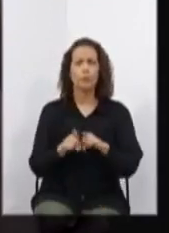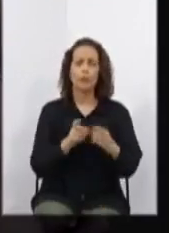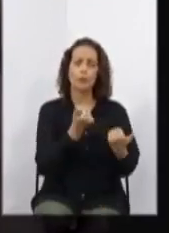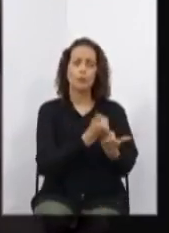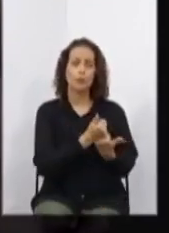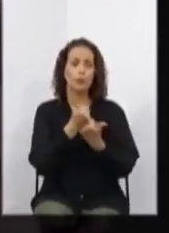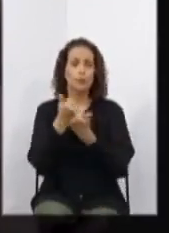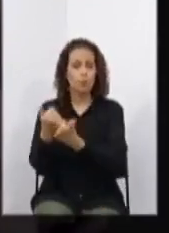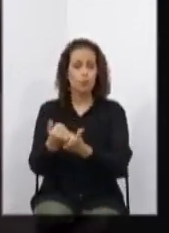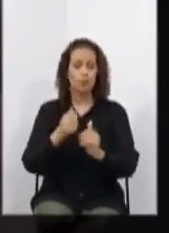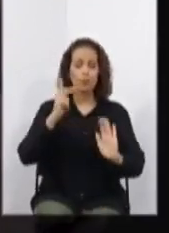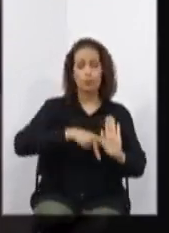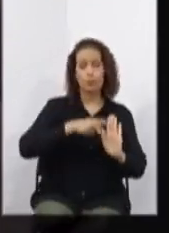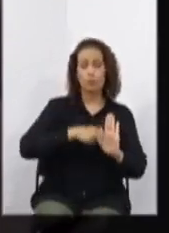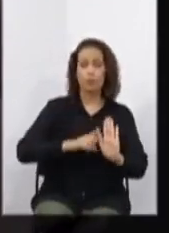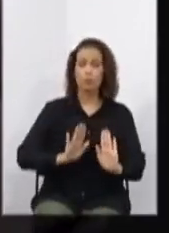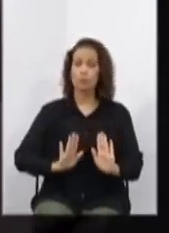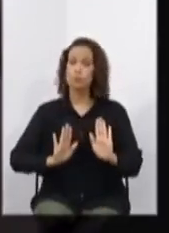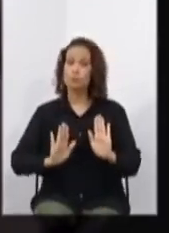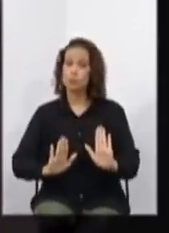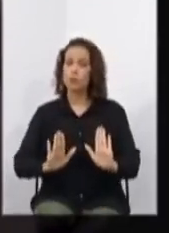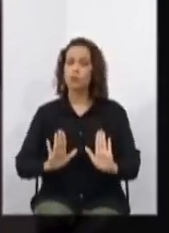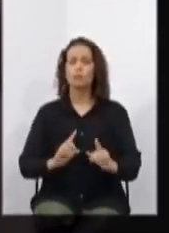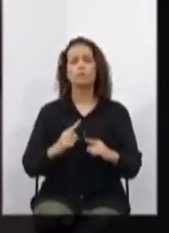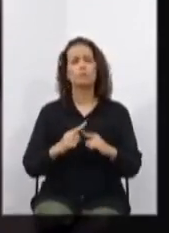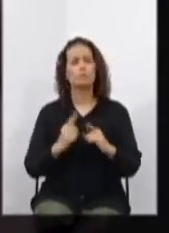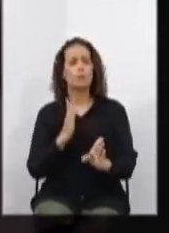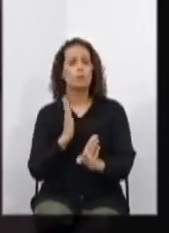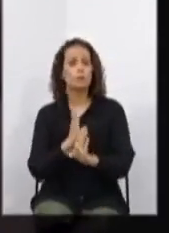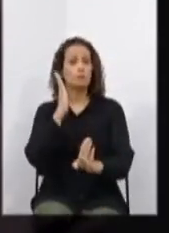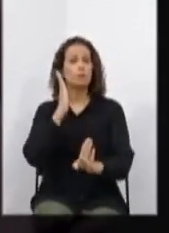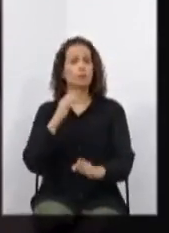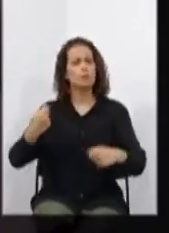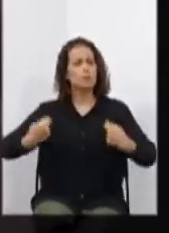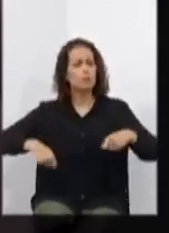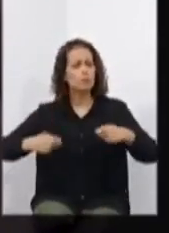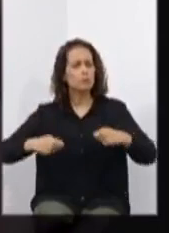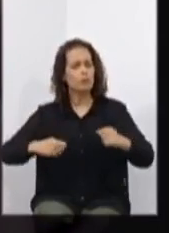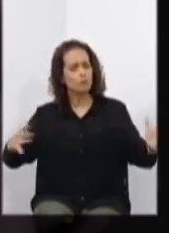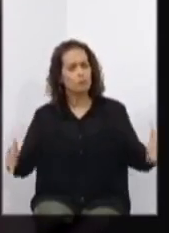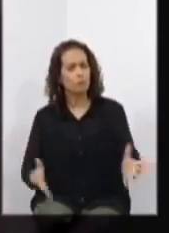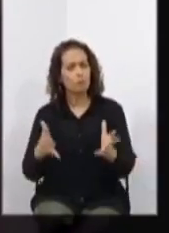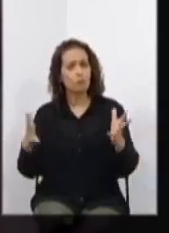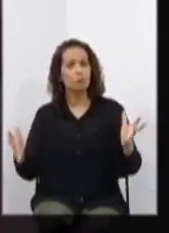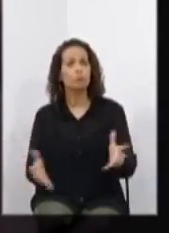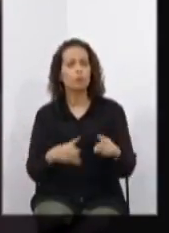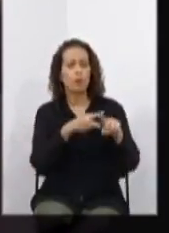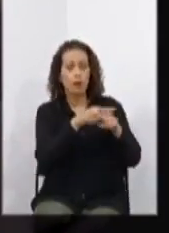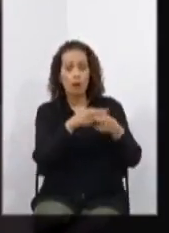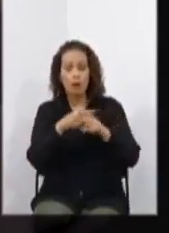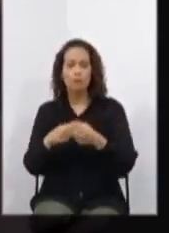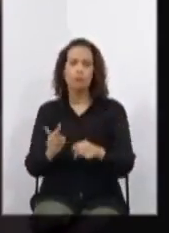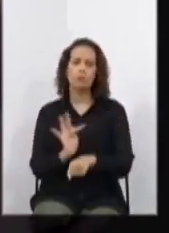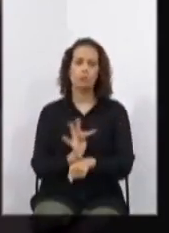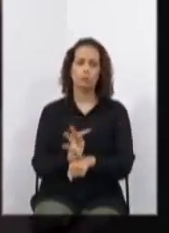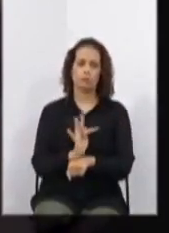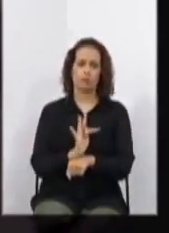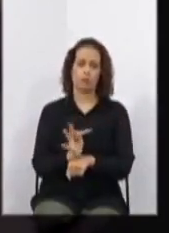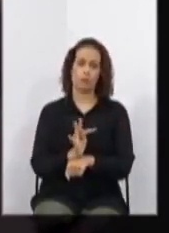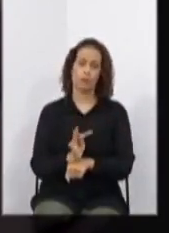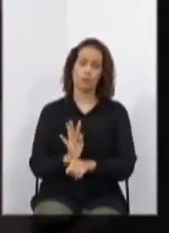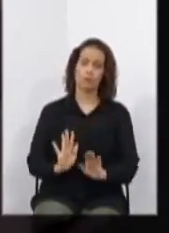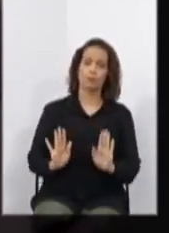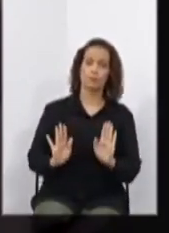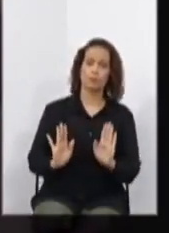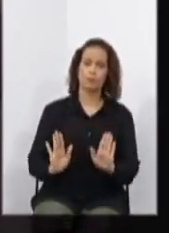em pauta, porém, identificamos a necessidade de promover ajustes técnicos, sem, contudo,